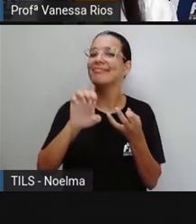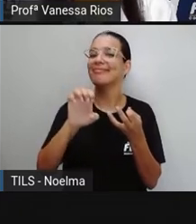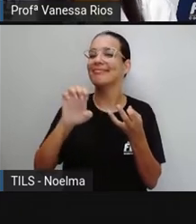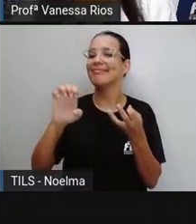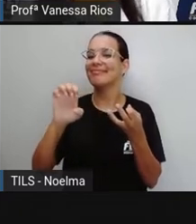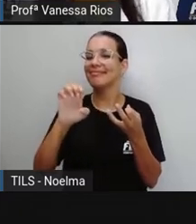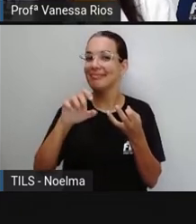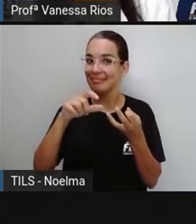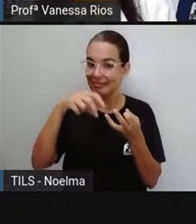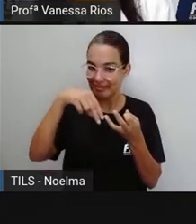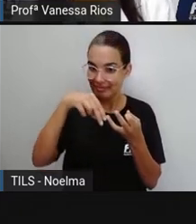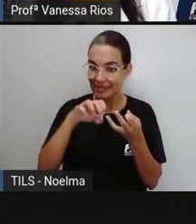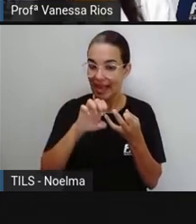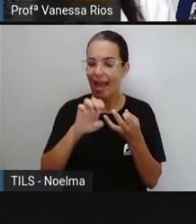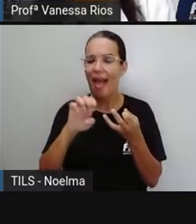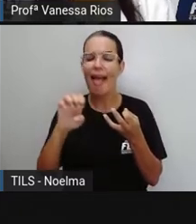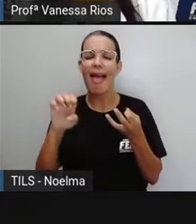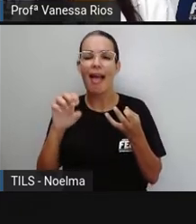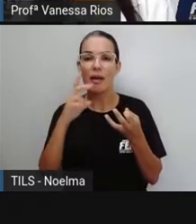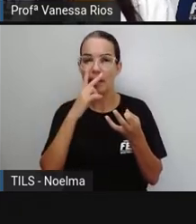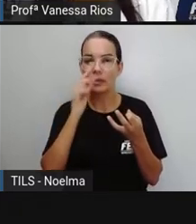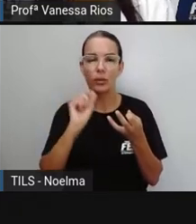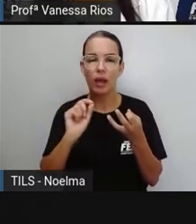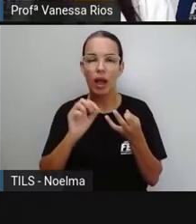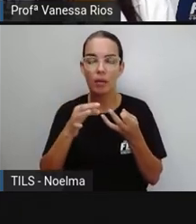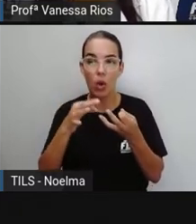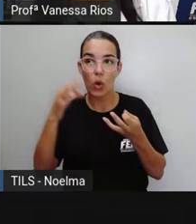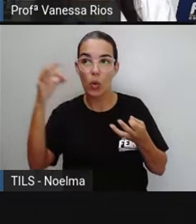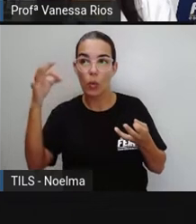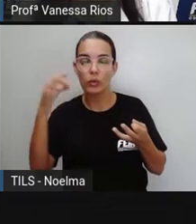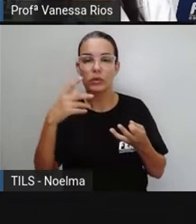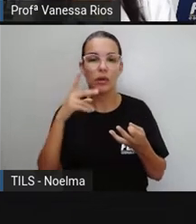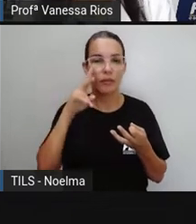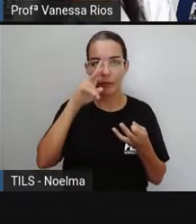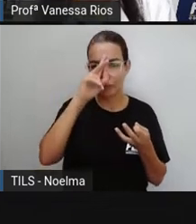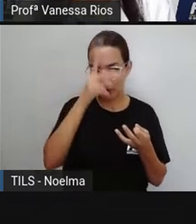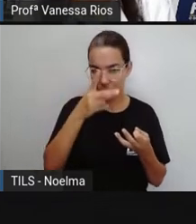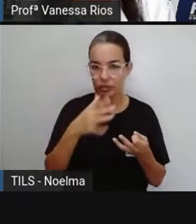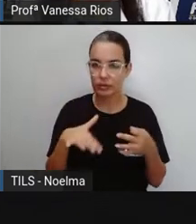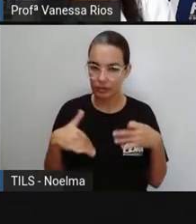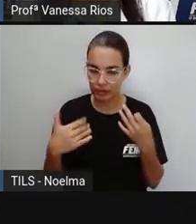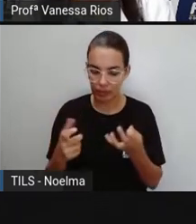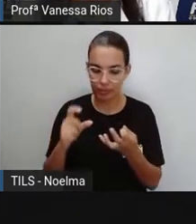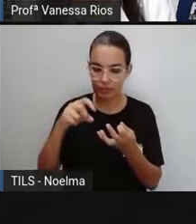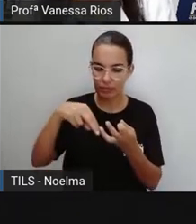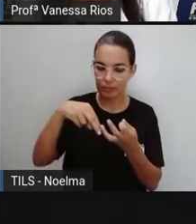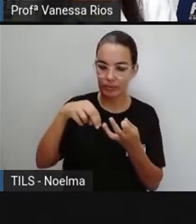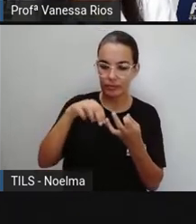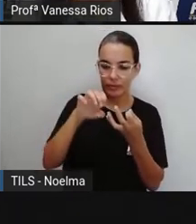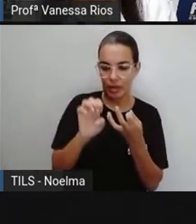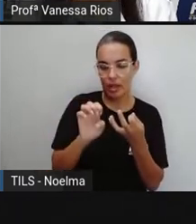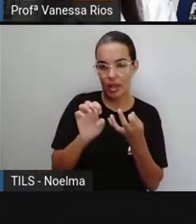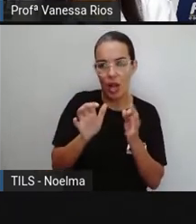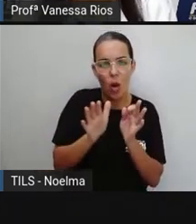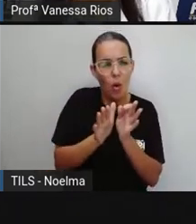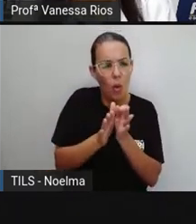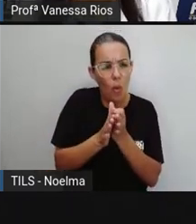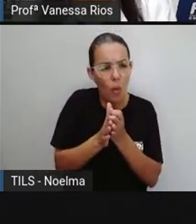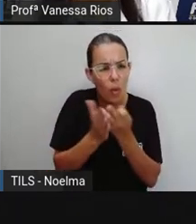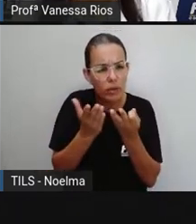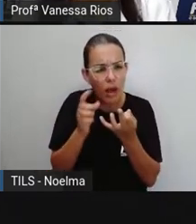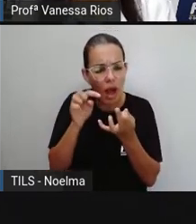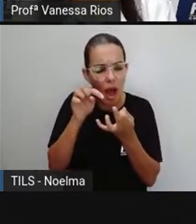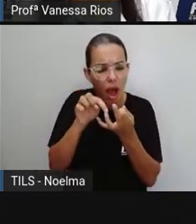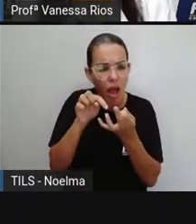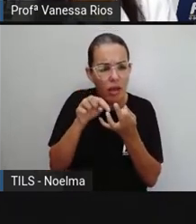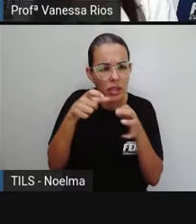Boneca. Aí, destacada, aparece a sílaba neca. Que é a sílaba que nós pronunciamos com mais força, né? Com mais